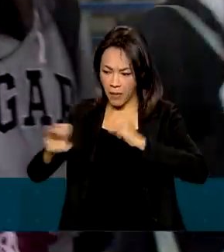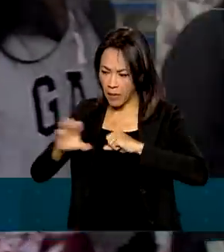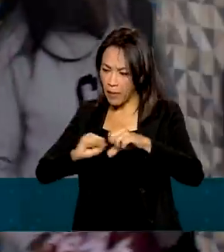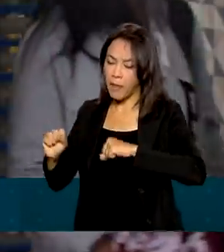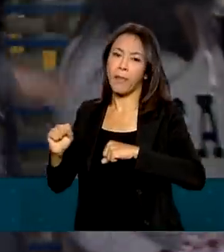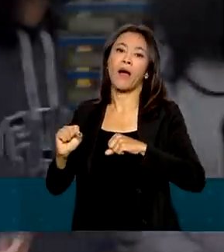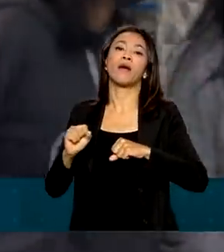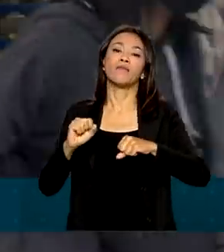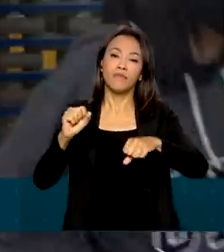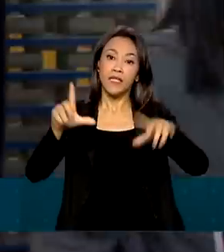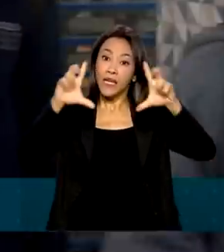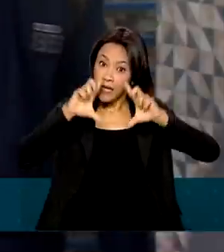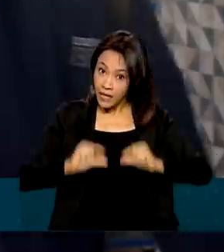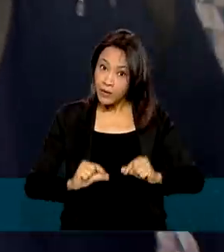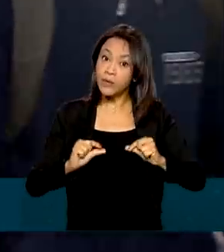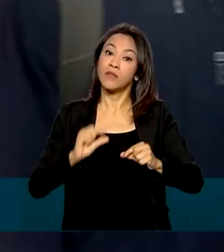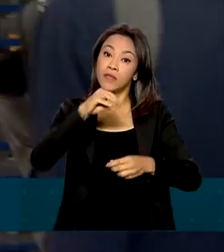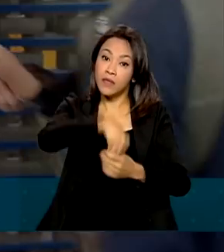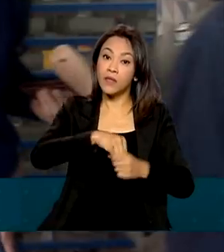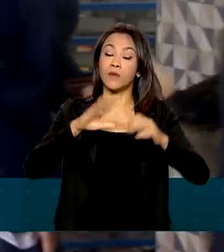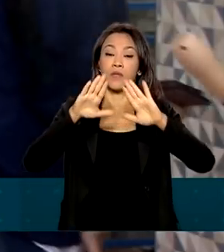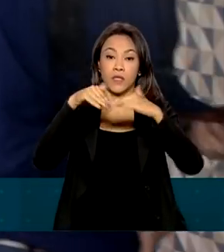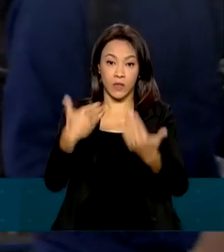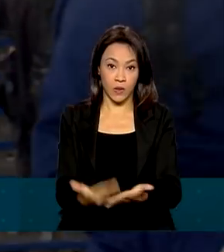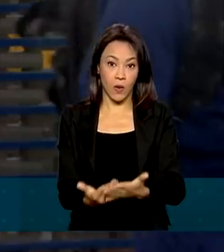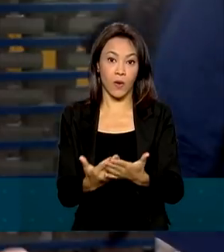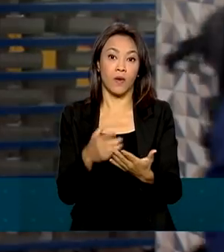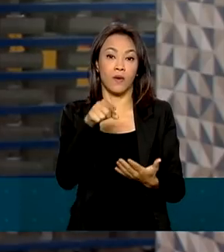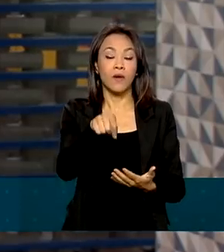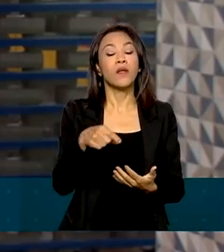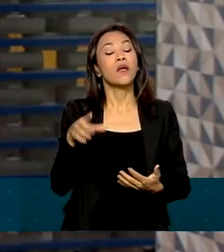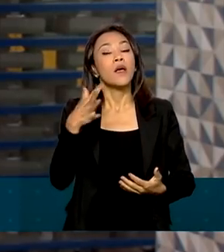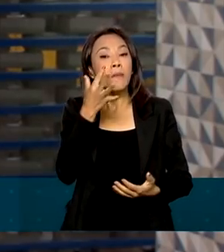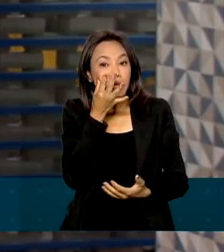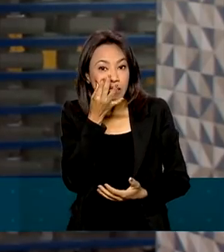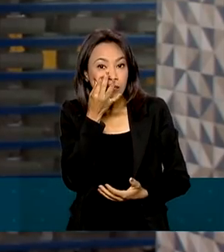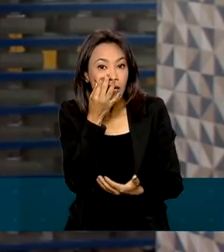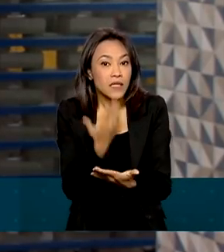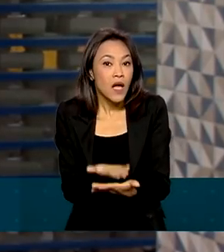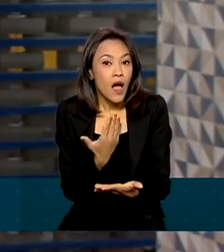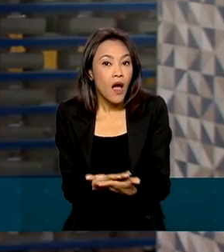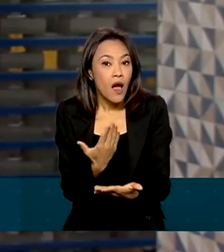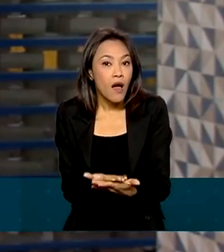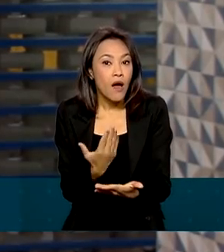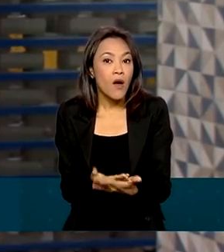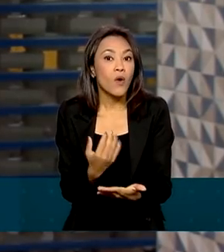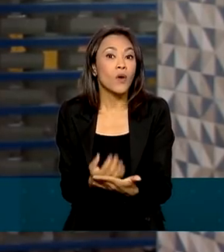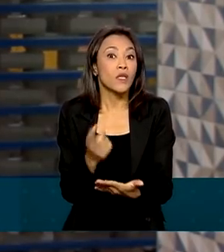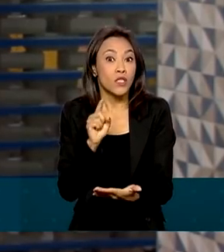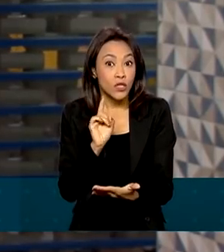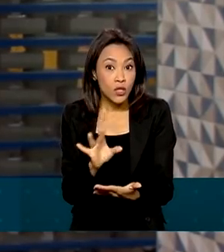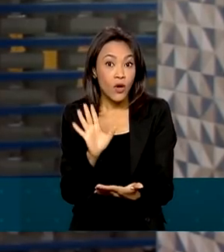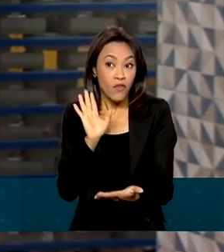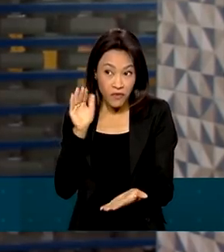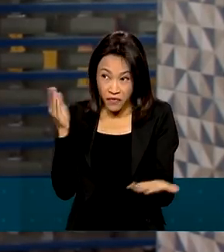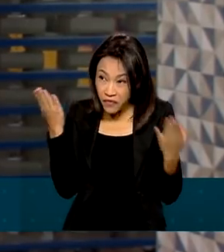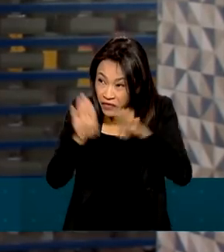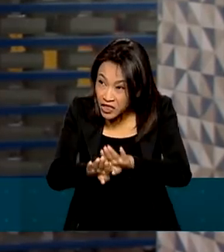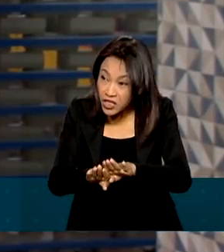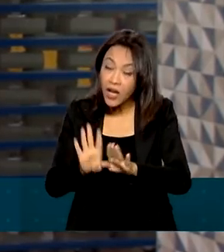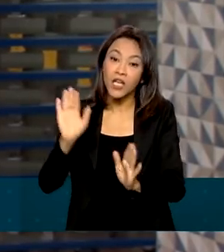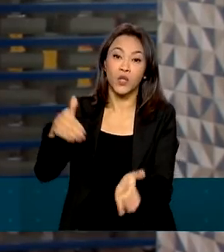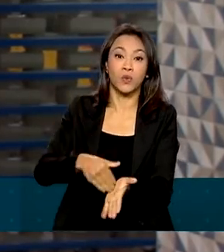diminuir a transmissão no ambiente escolar. Uma turma com aulas presenciais só deve ser fechada em último caso, se forem